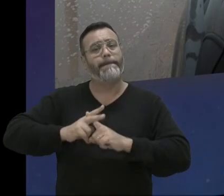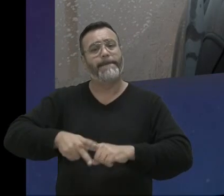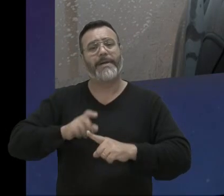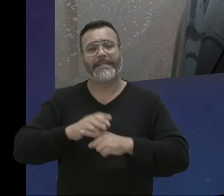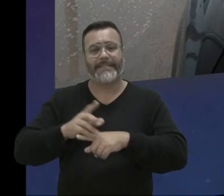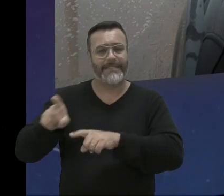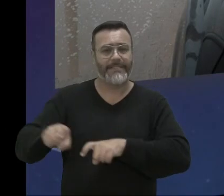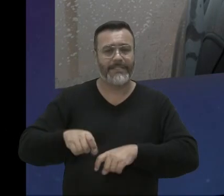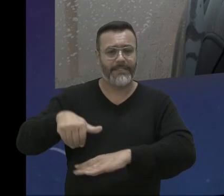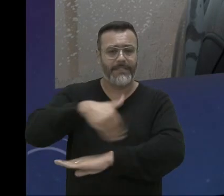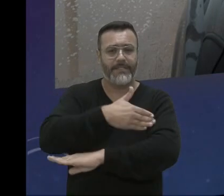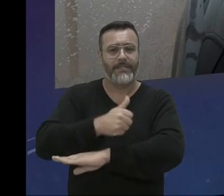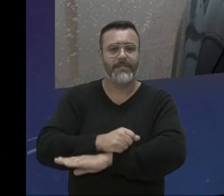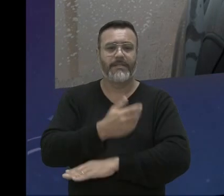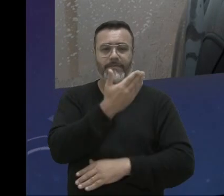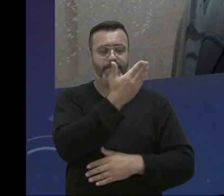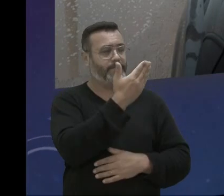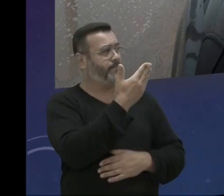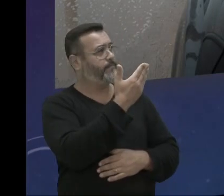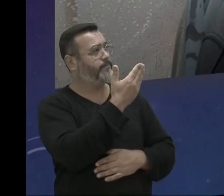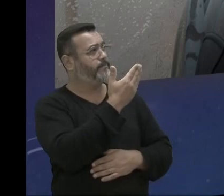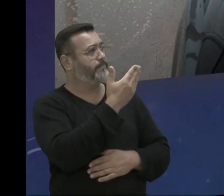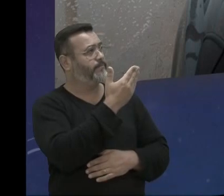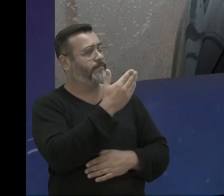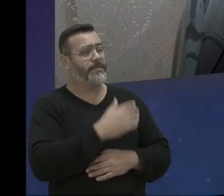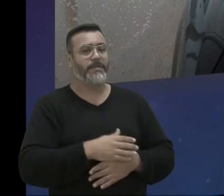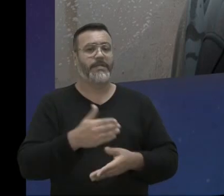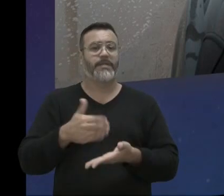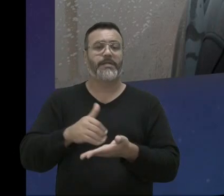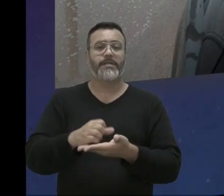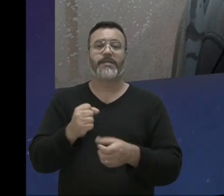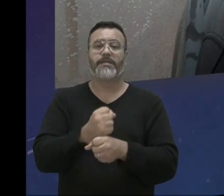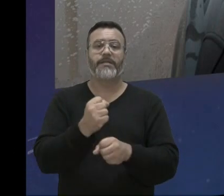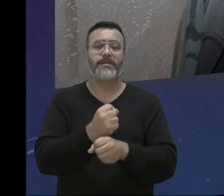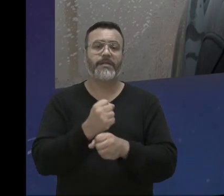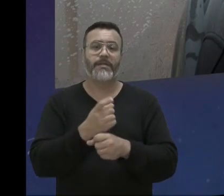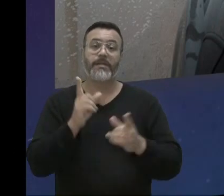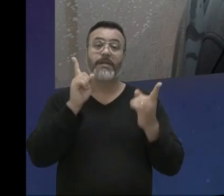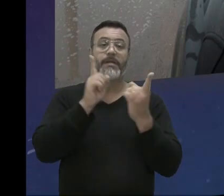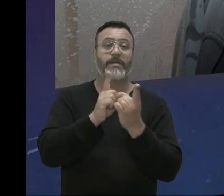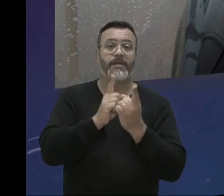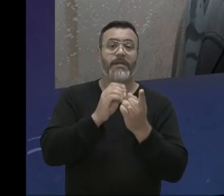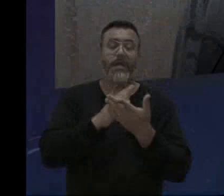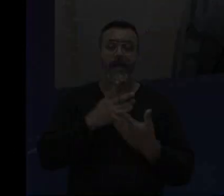do Borba. Então, solicitamos a Secretaria de Obras para que possa atender ao pedido da comunidade.